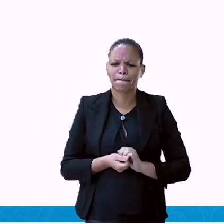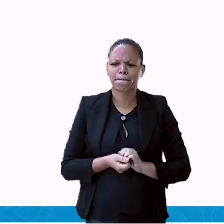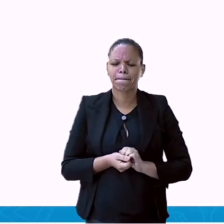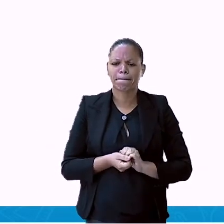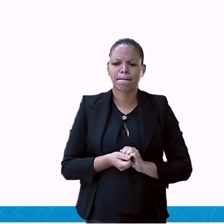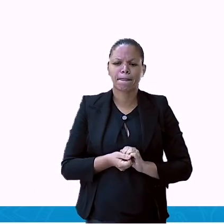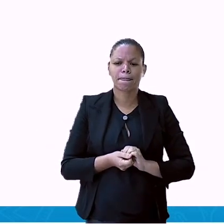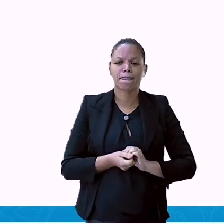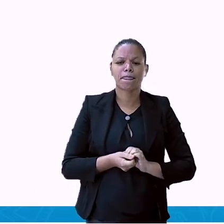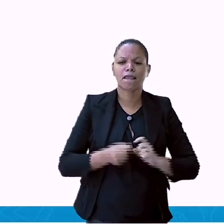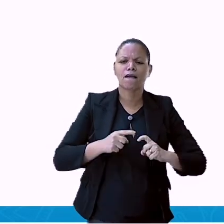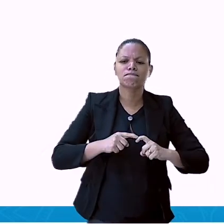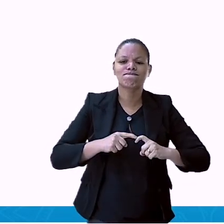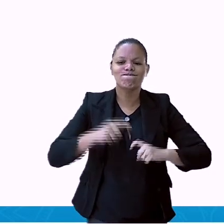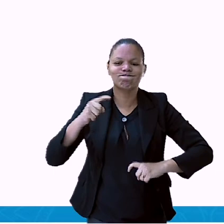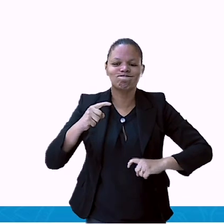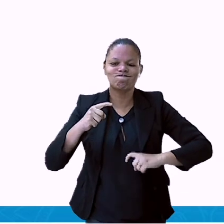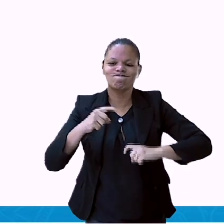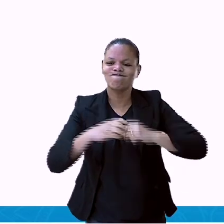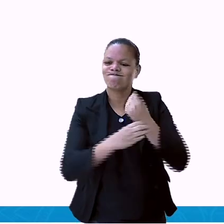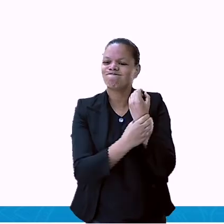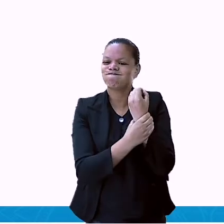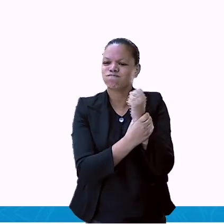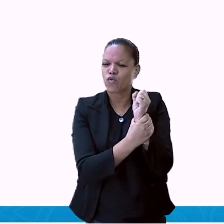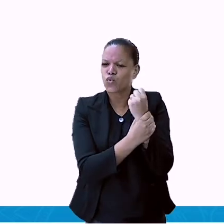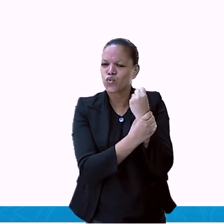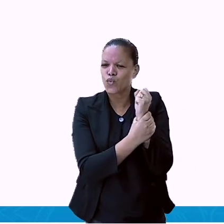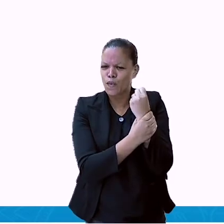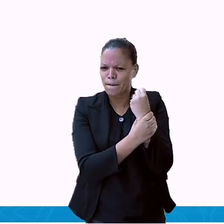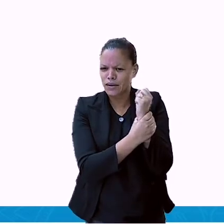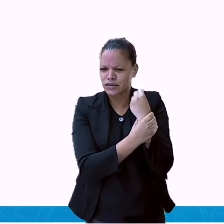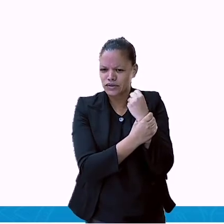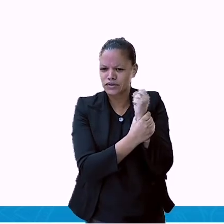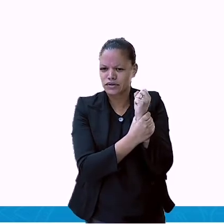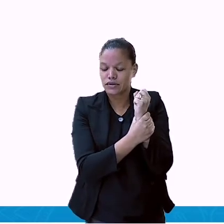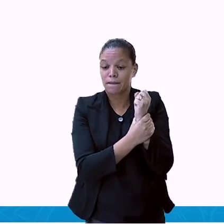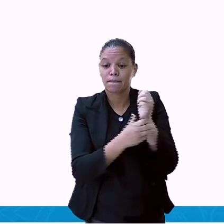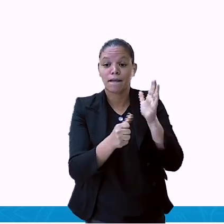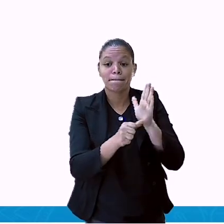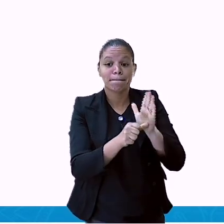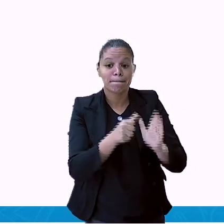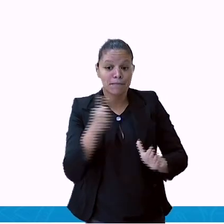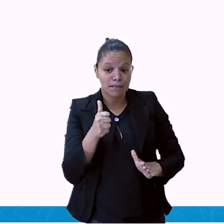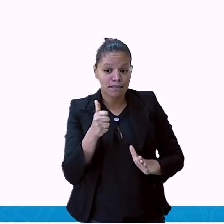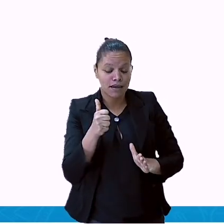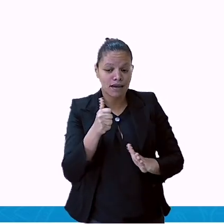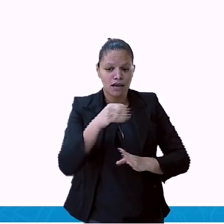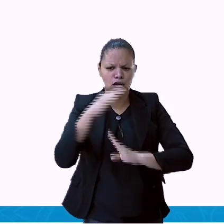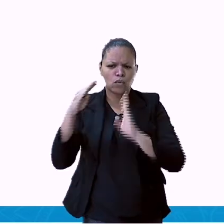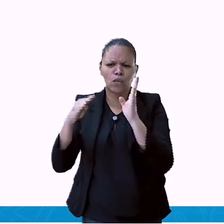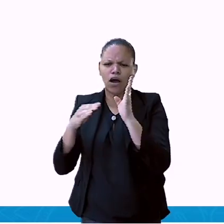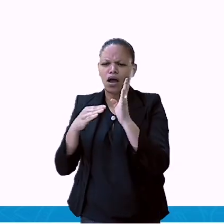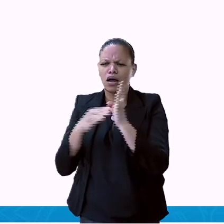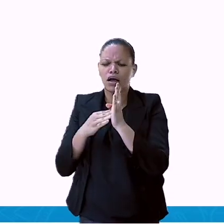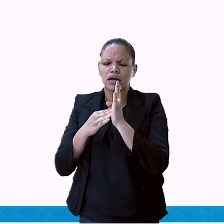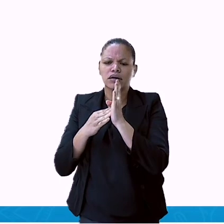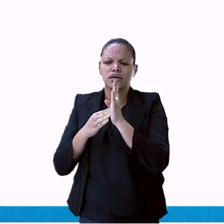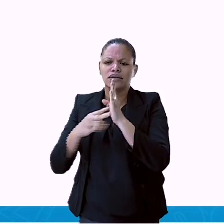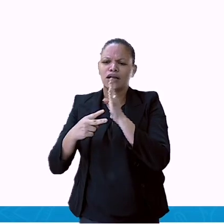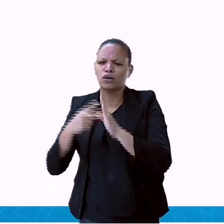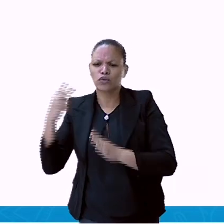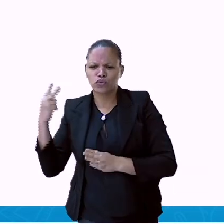especialidade de ortopedia. Olha, no primeiro semestre, atendeu 5 mil. Já no segundo,